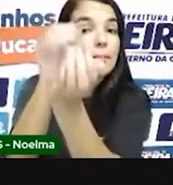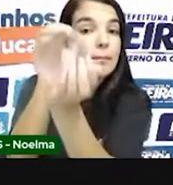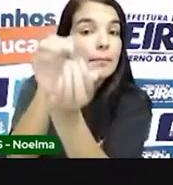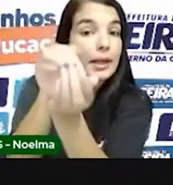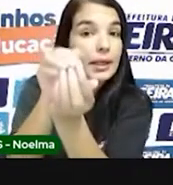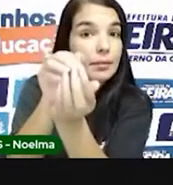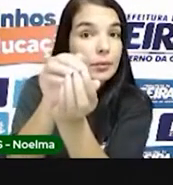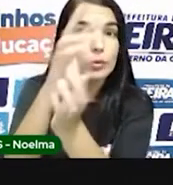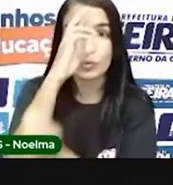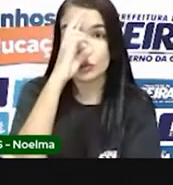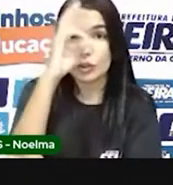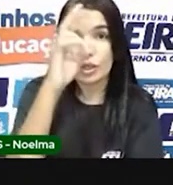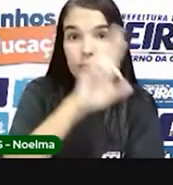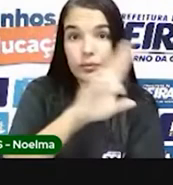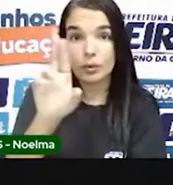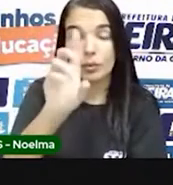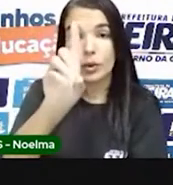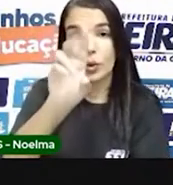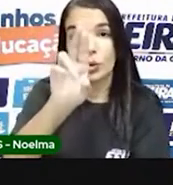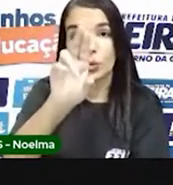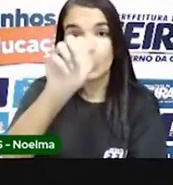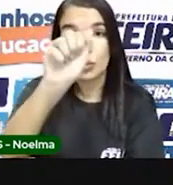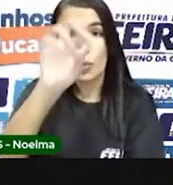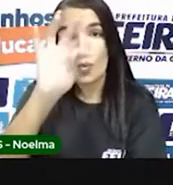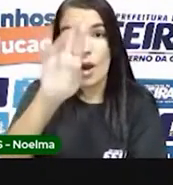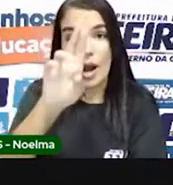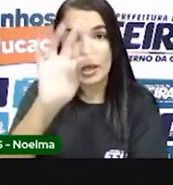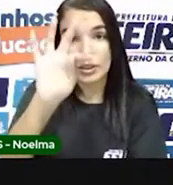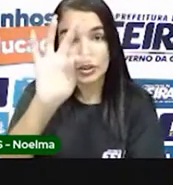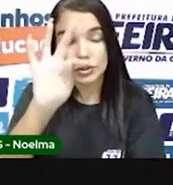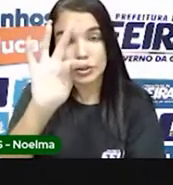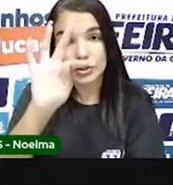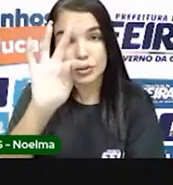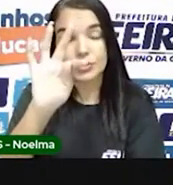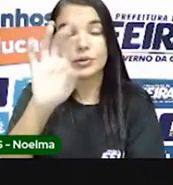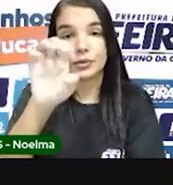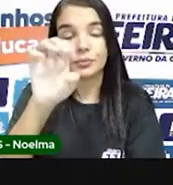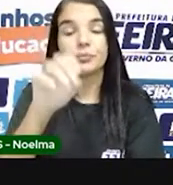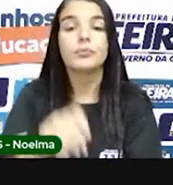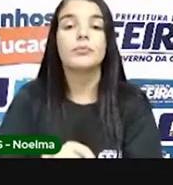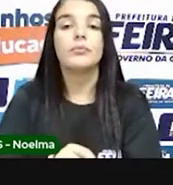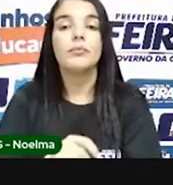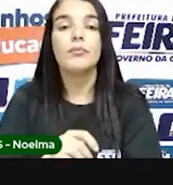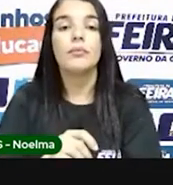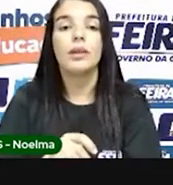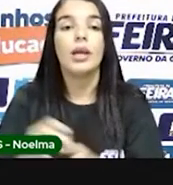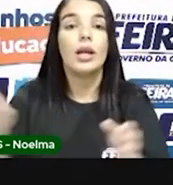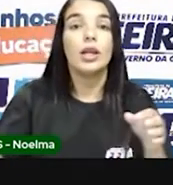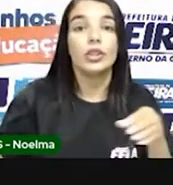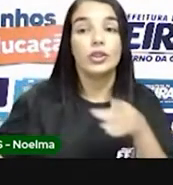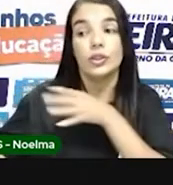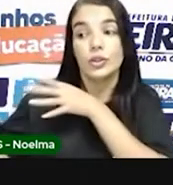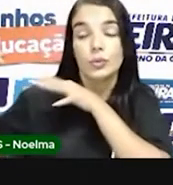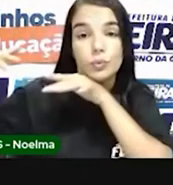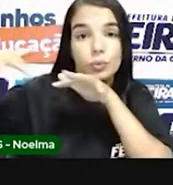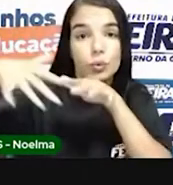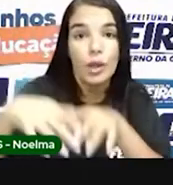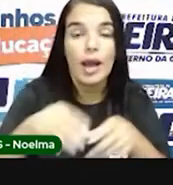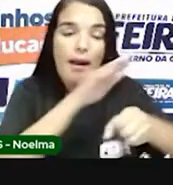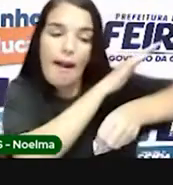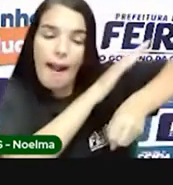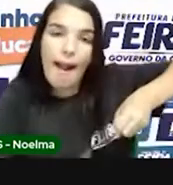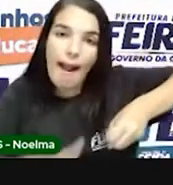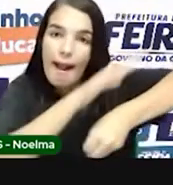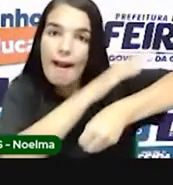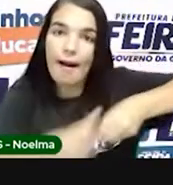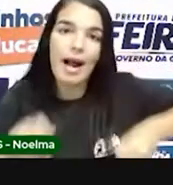Duarte Coelho, que foi quem introduziu o cultivo da cana-de-açúcar, por isso que funcionou muito bem. E